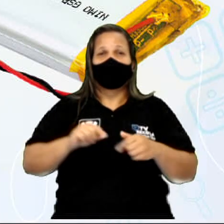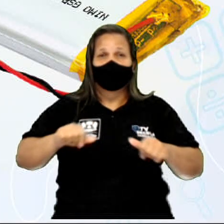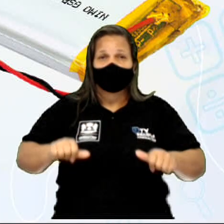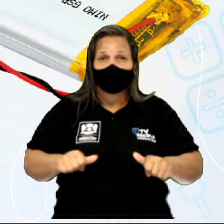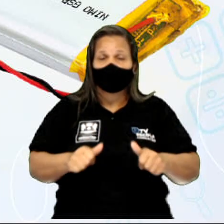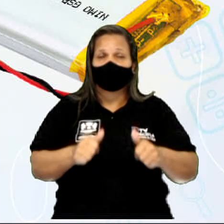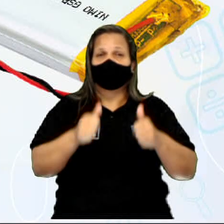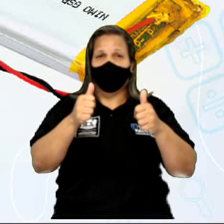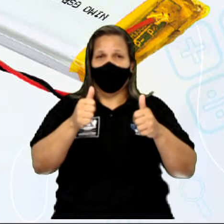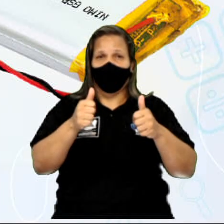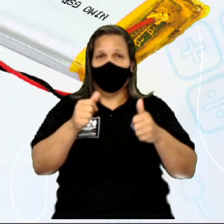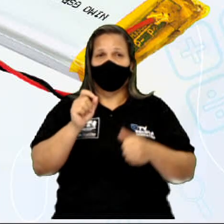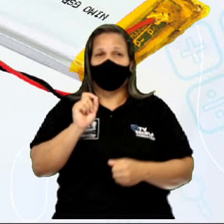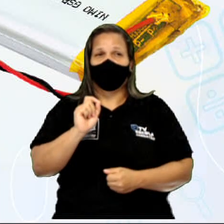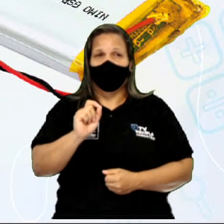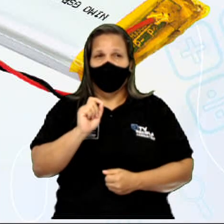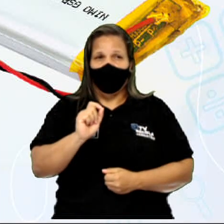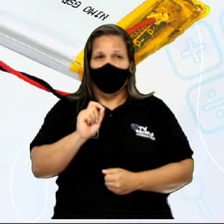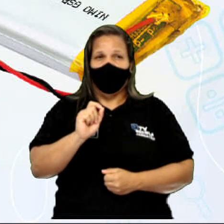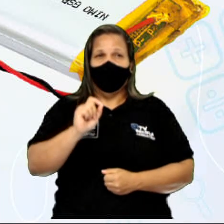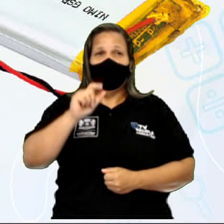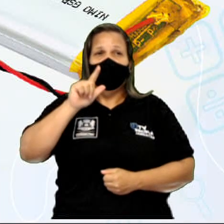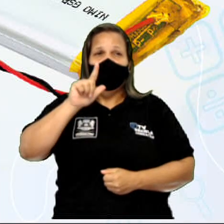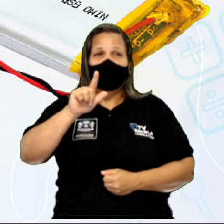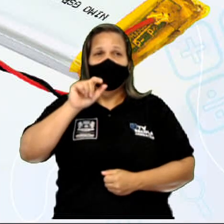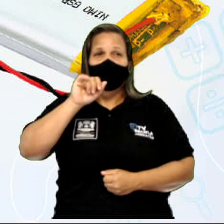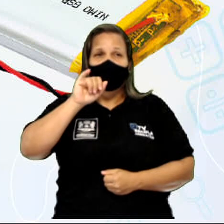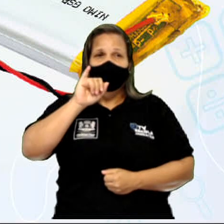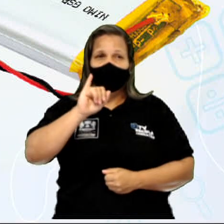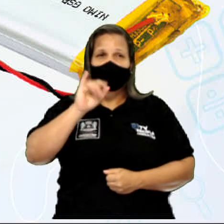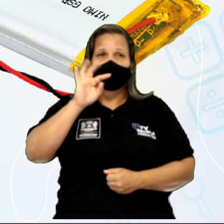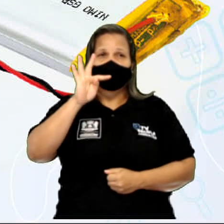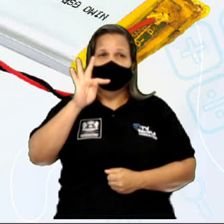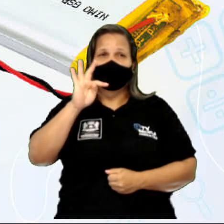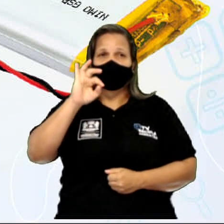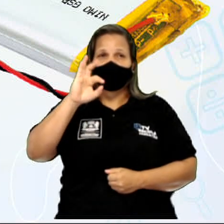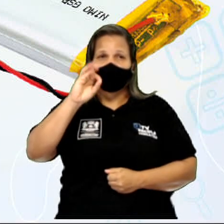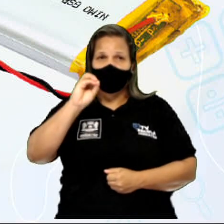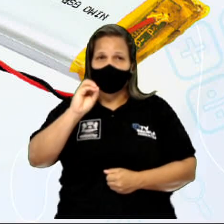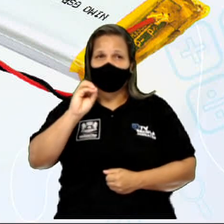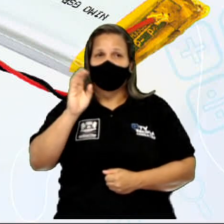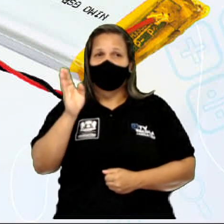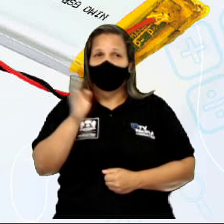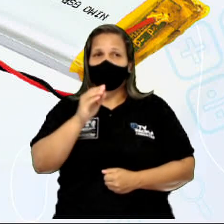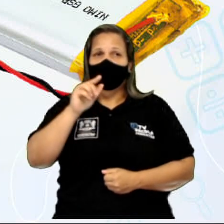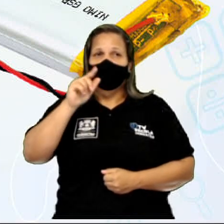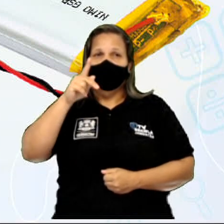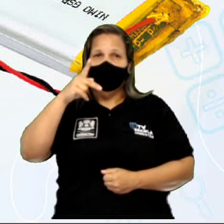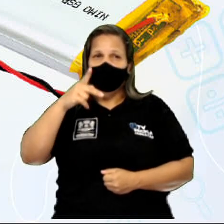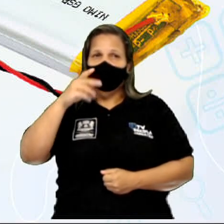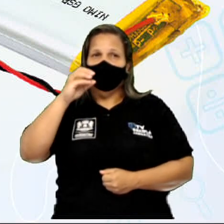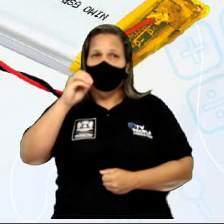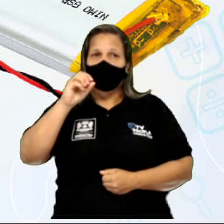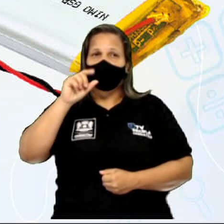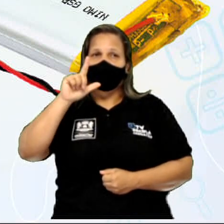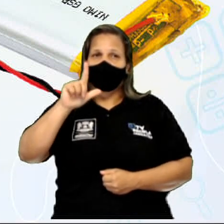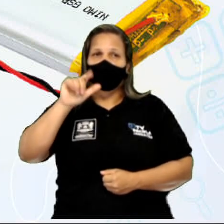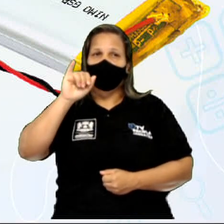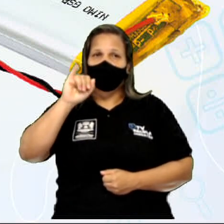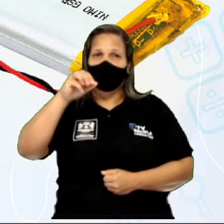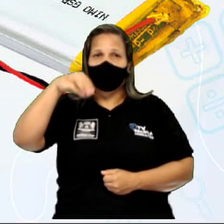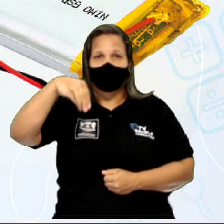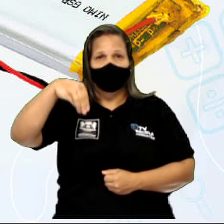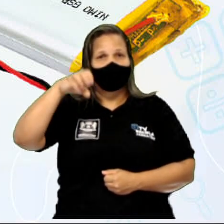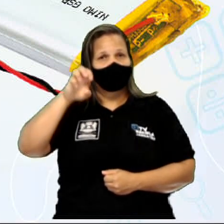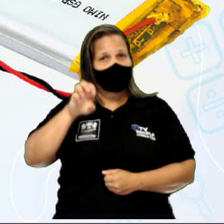É a bateria de lítio polímero, que a diferença é o seguinte, em vez de ele usar uma substância química como